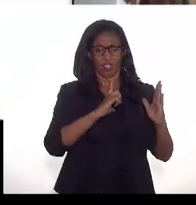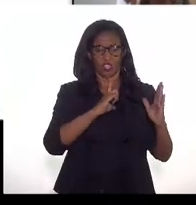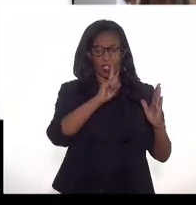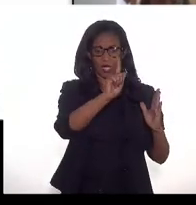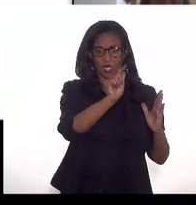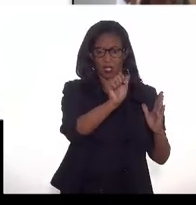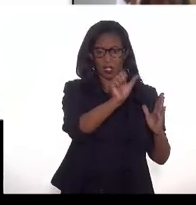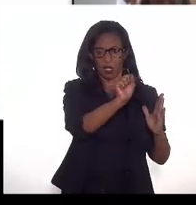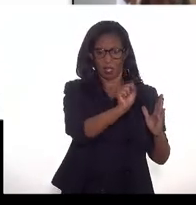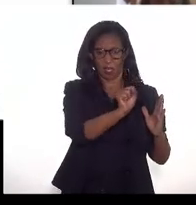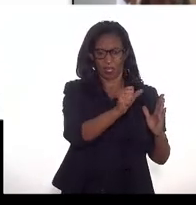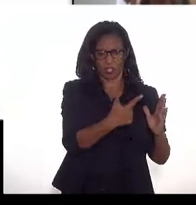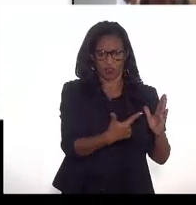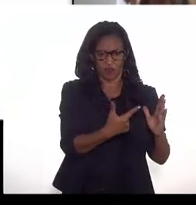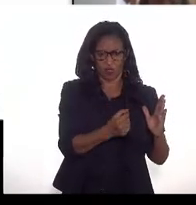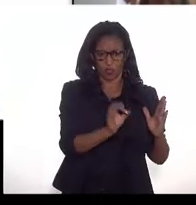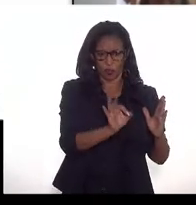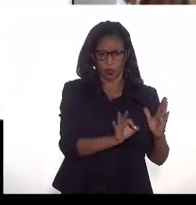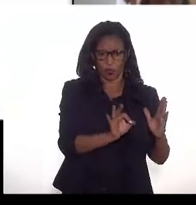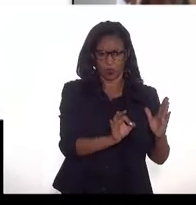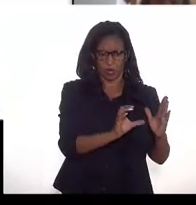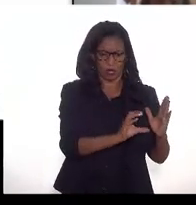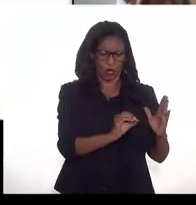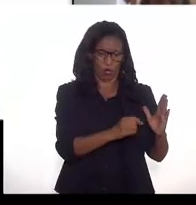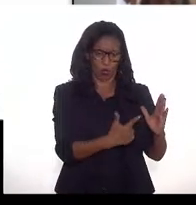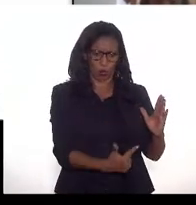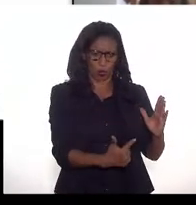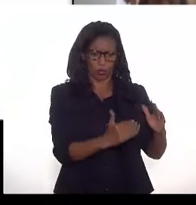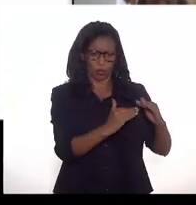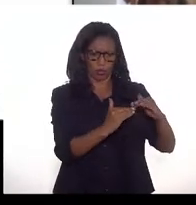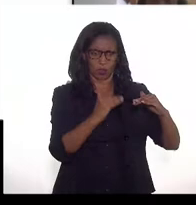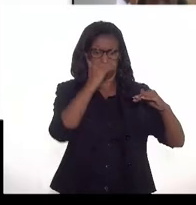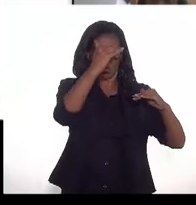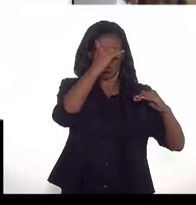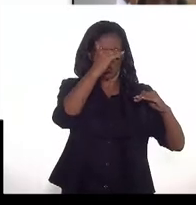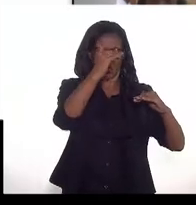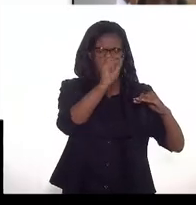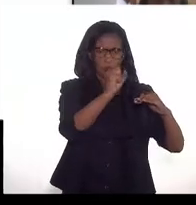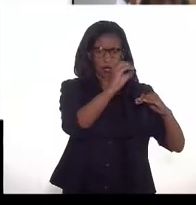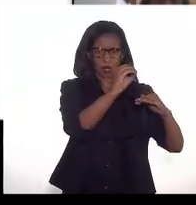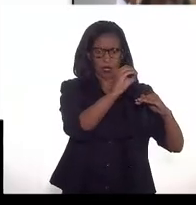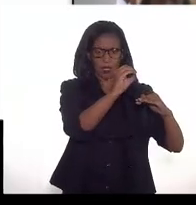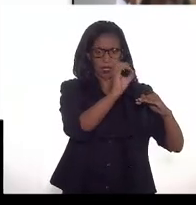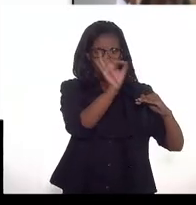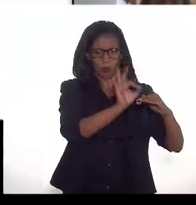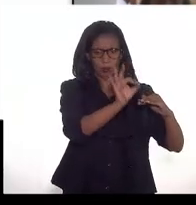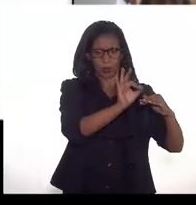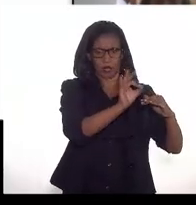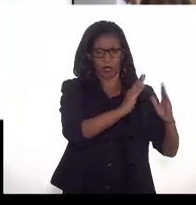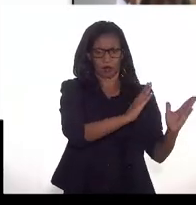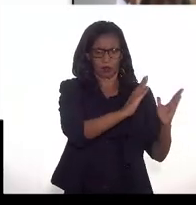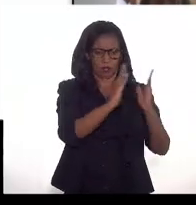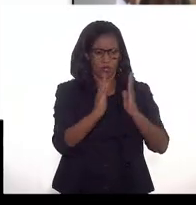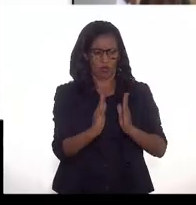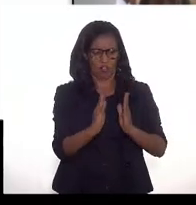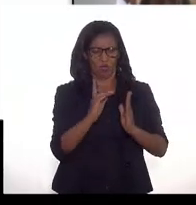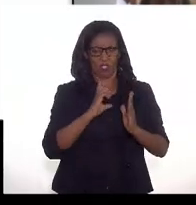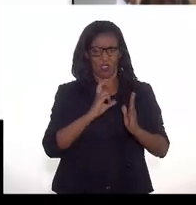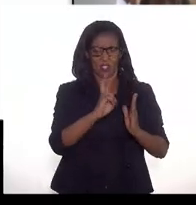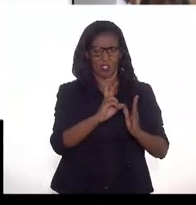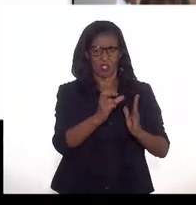né, com 20% de CO2, com 80% de hidrocarbonetos, 56% dele vai conseguir ser especificado,